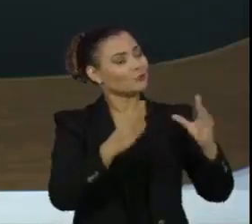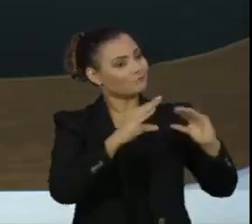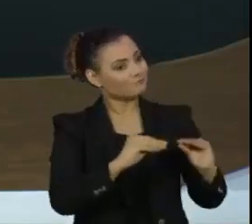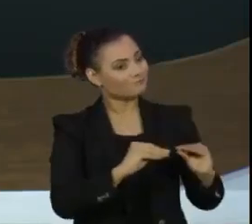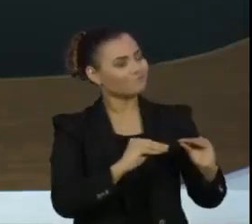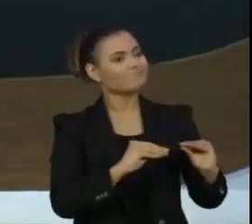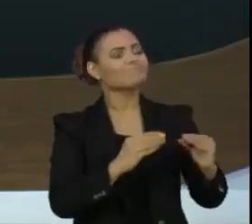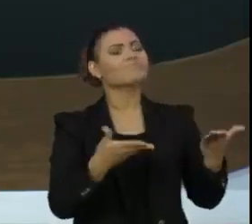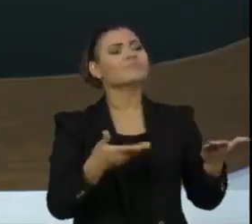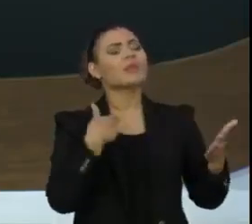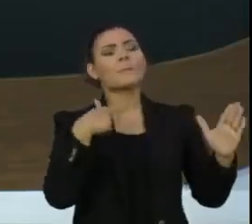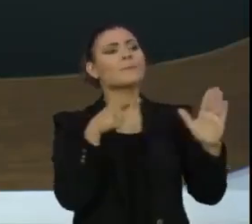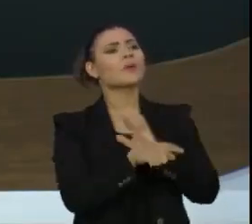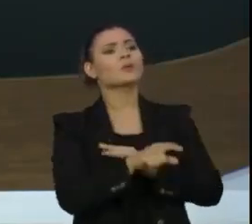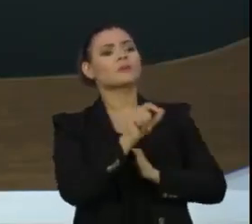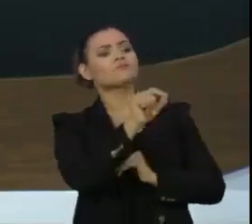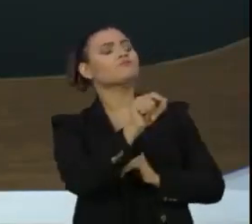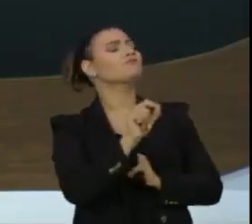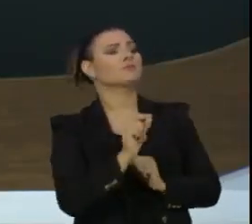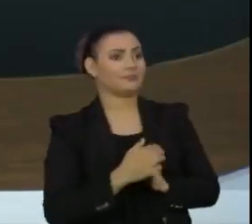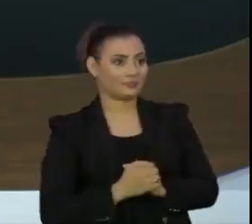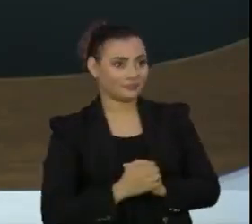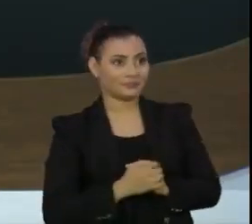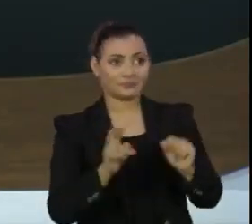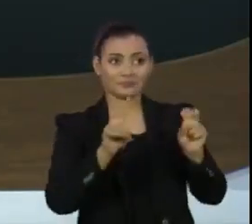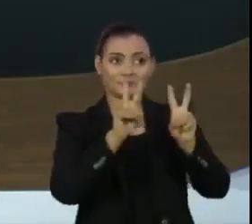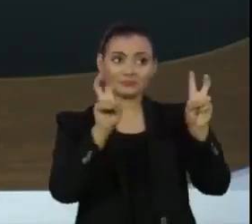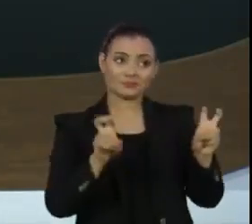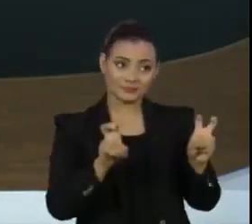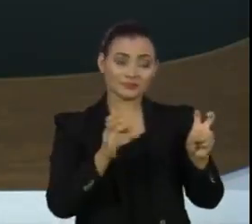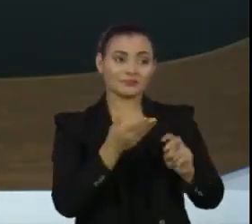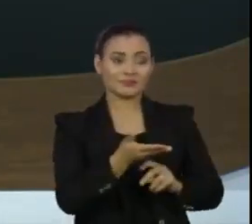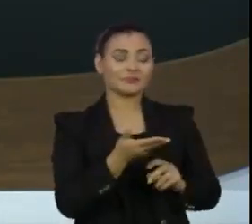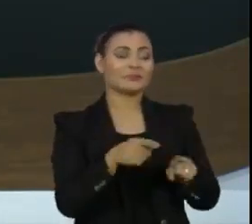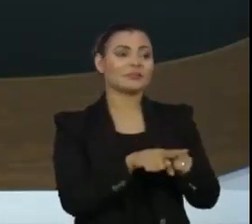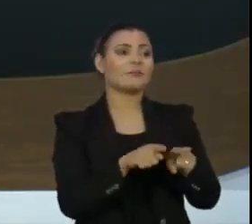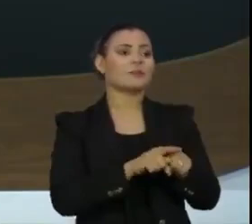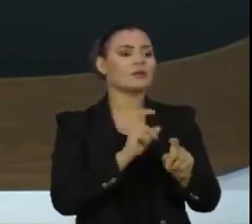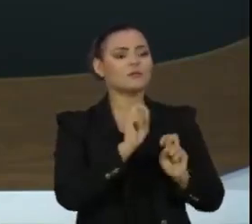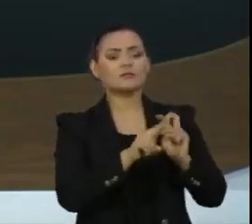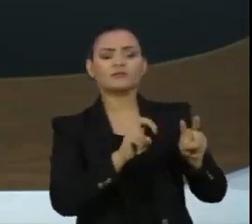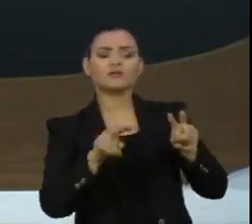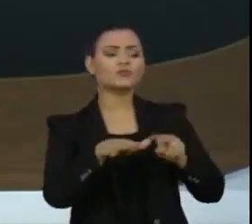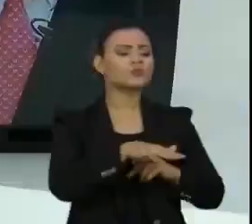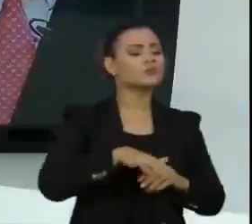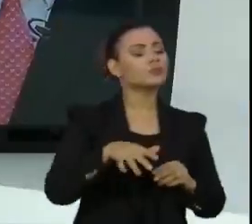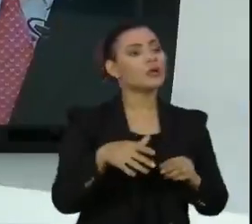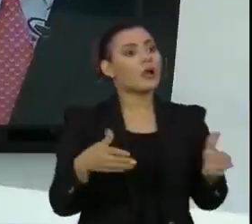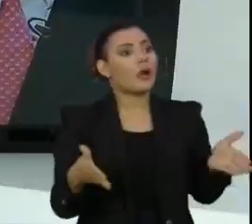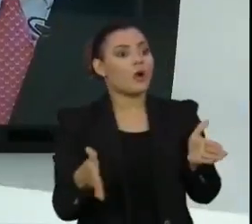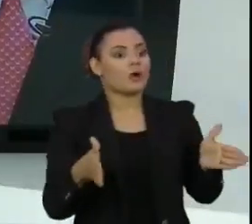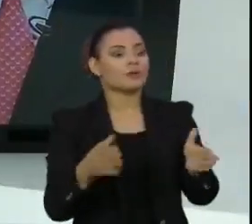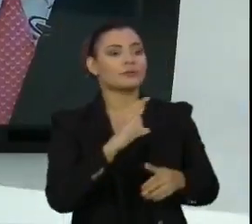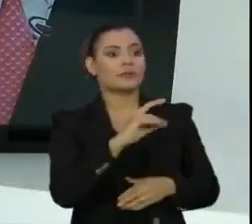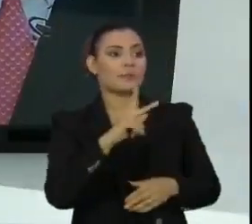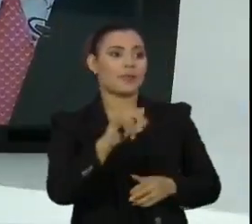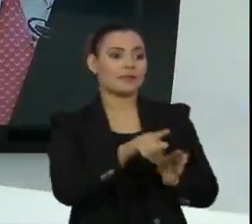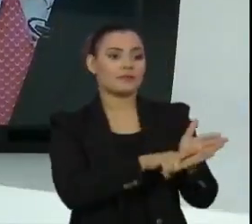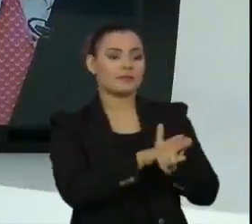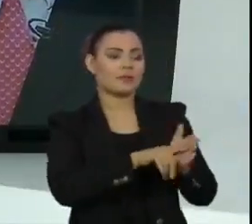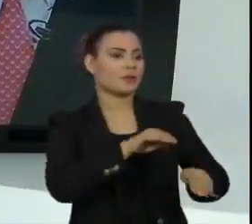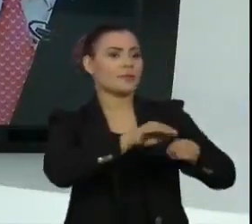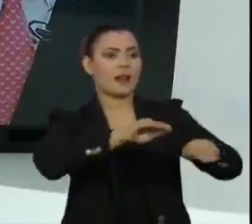Queria começar perguntando ao senhor a respeito de uma movimentação recente, atual da CPI para a